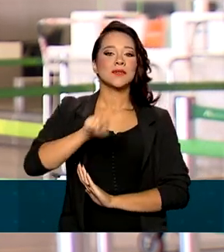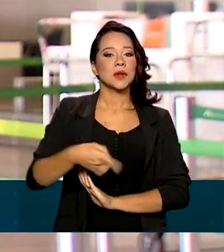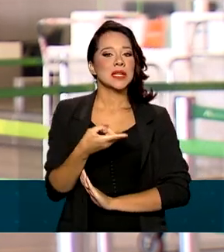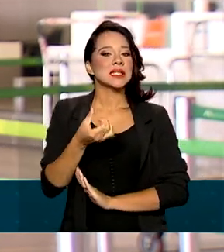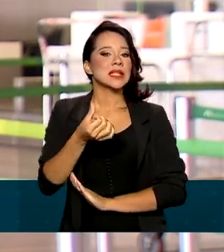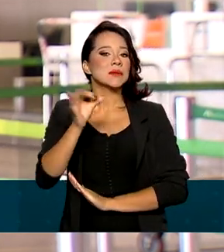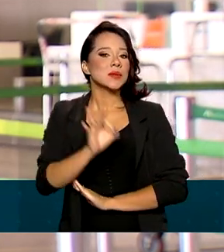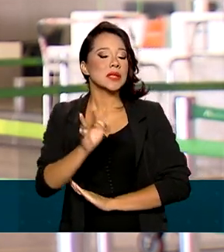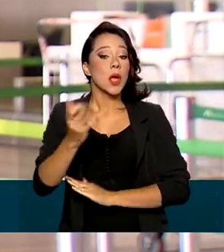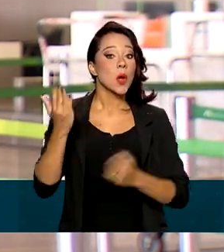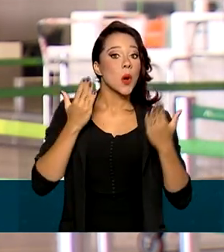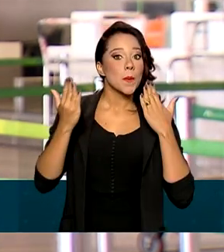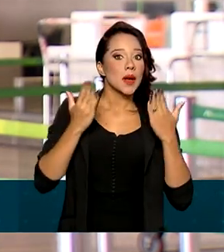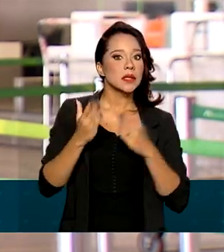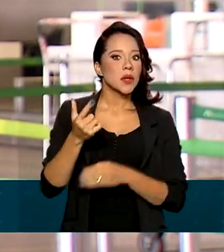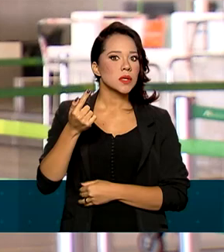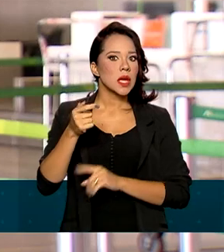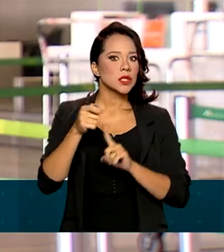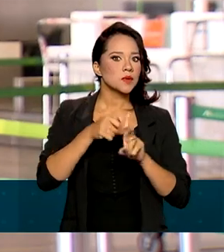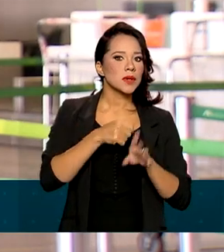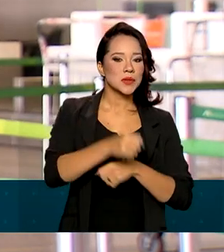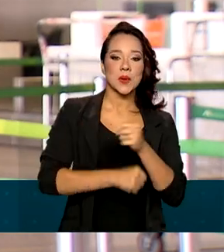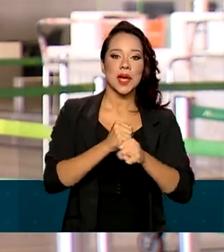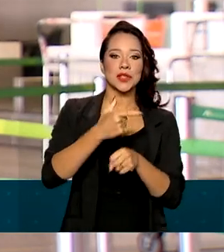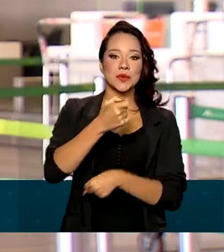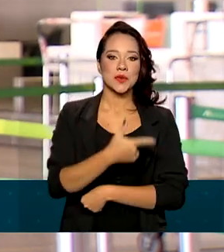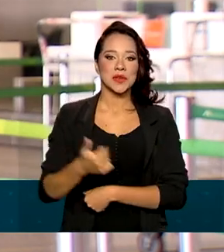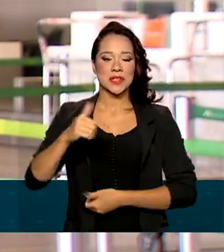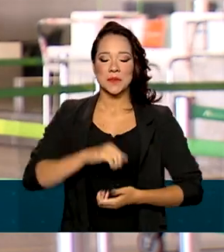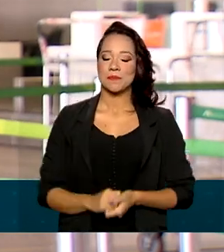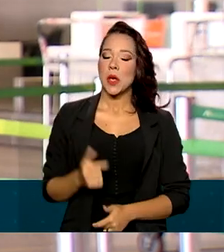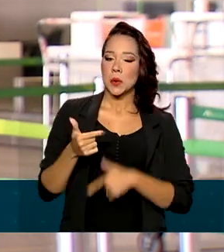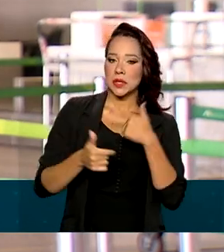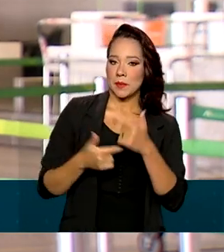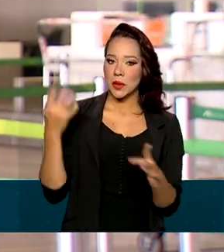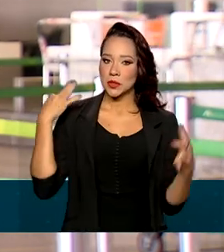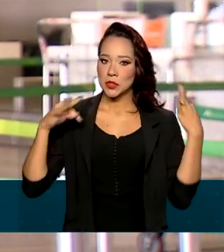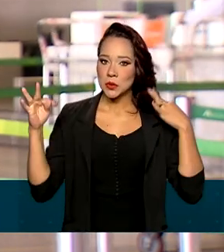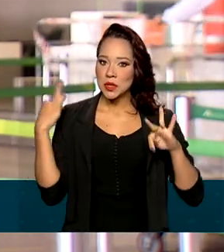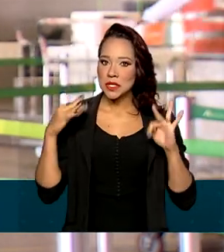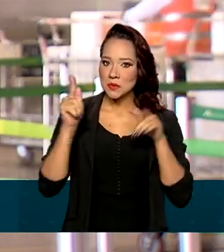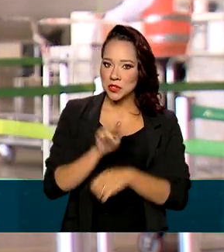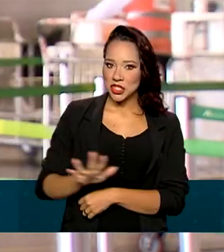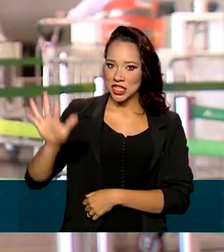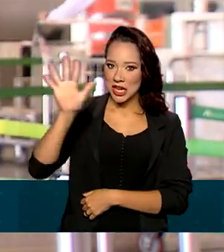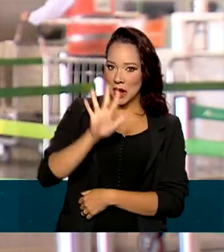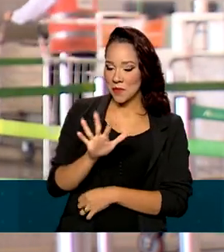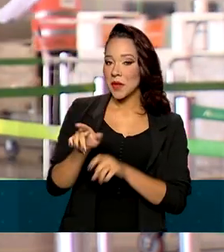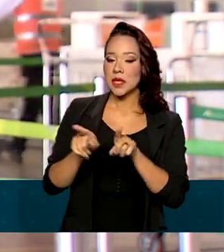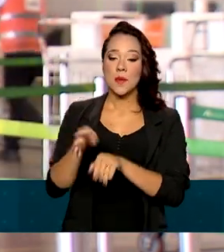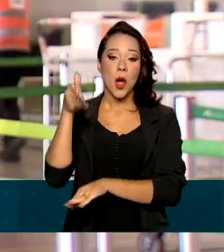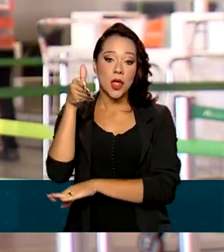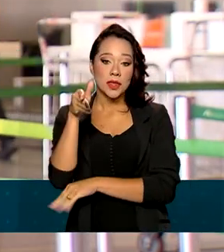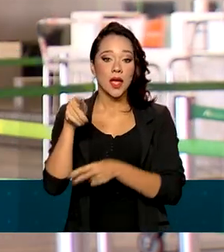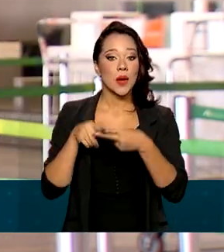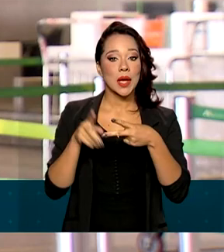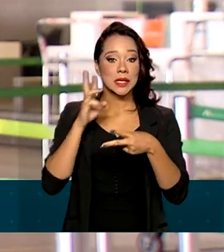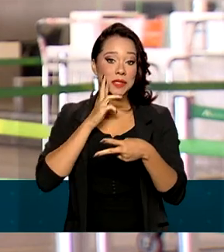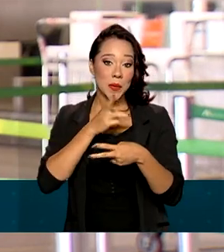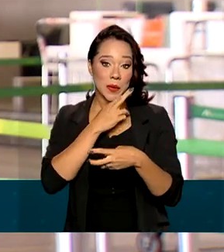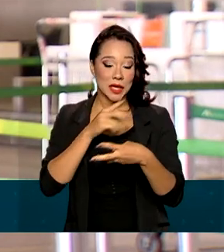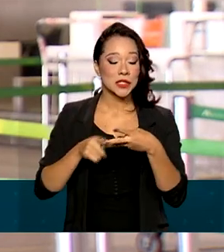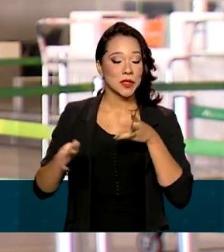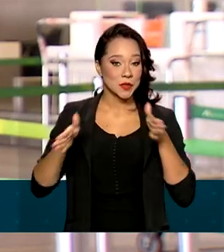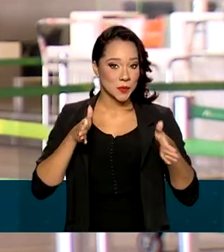% em relação aos sete meses de 2021. As atividades turísticas como um todo, incluindo hotéis e restaurantes,